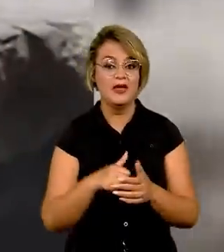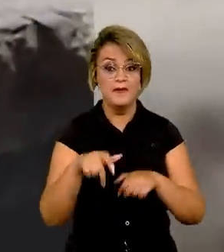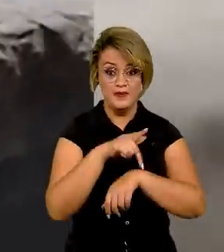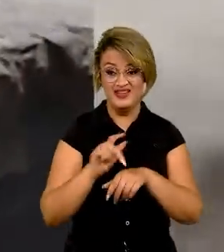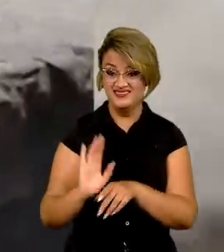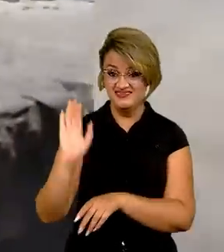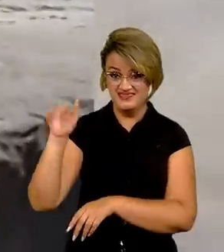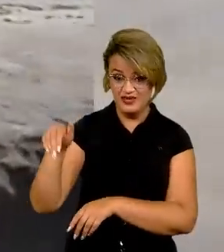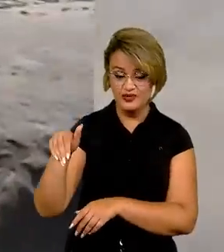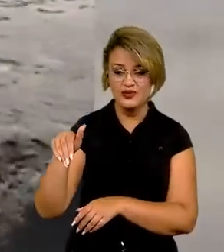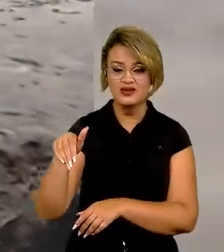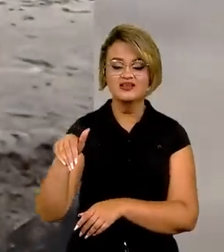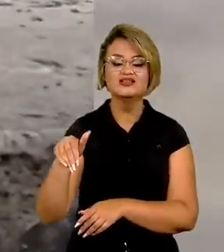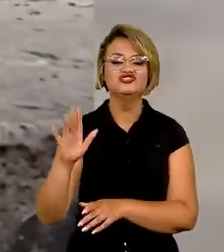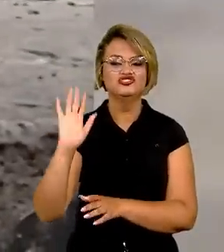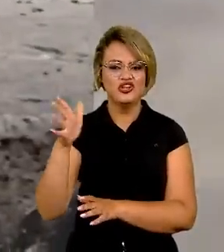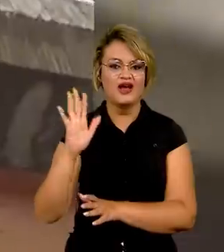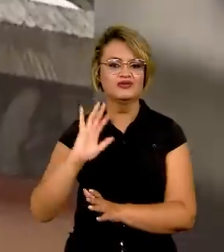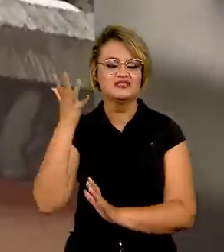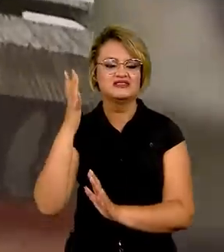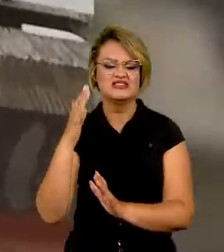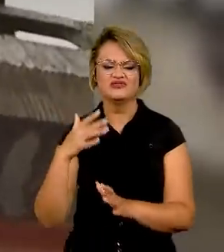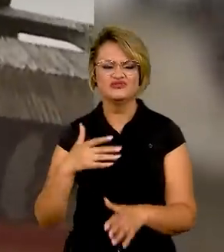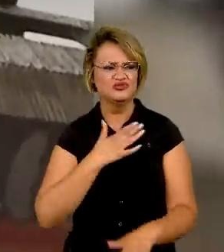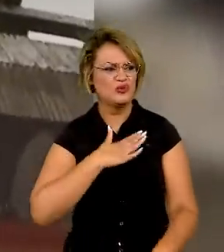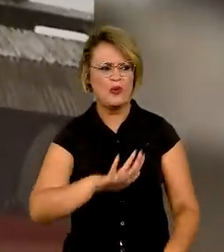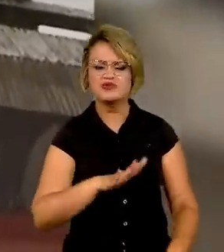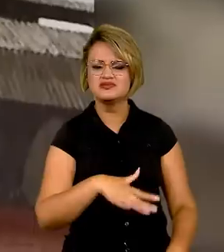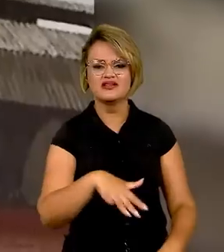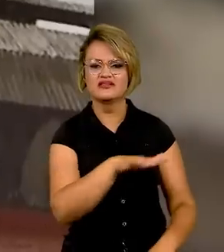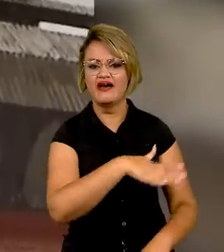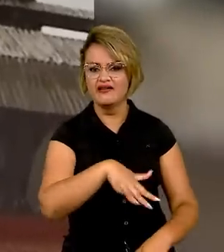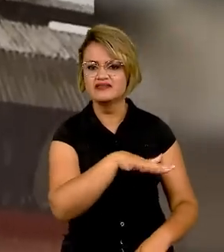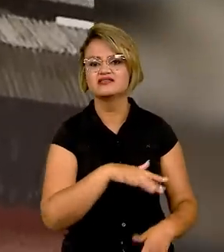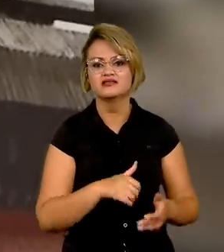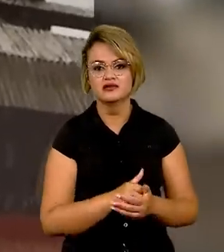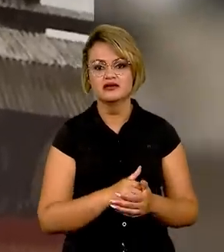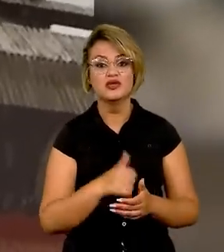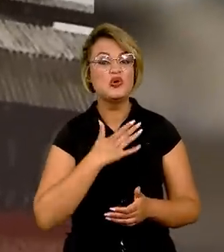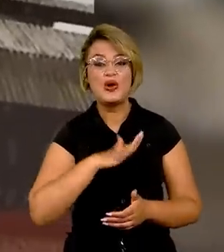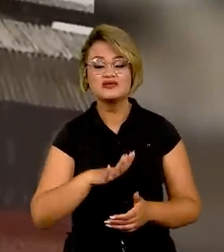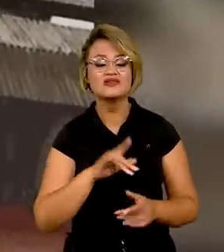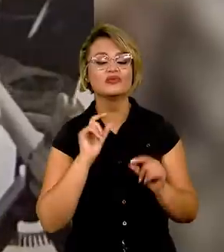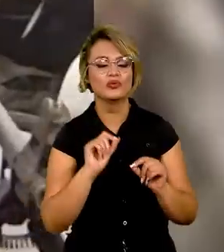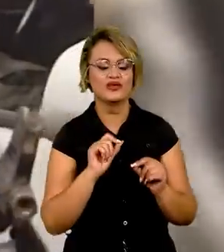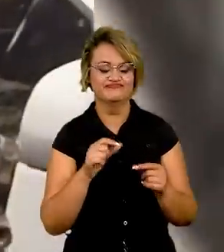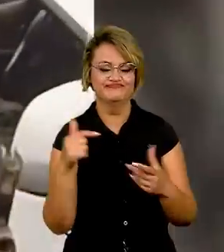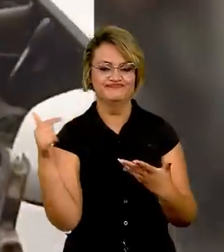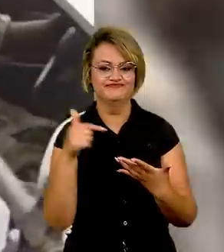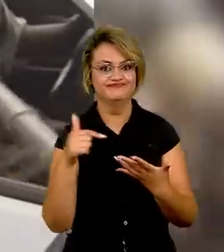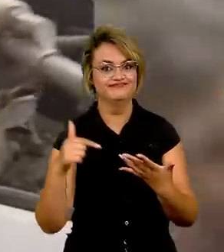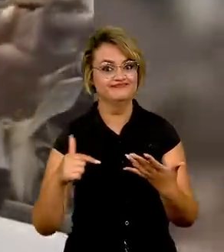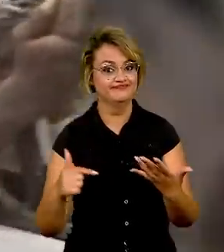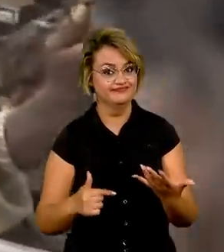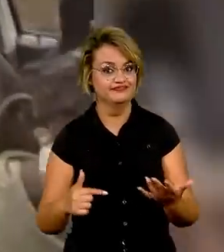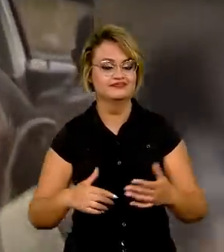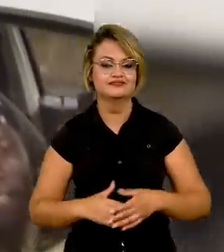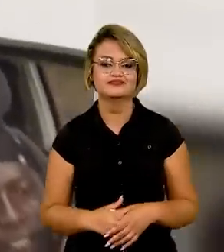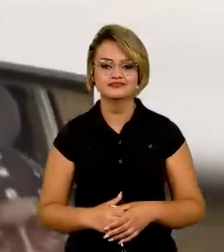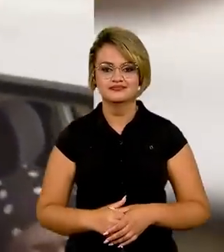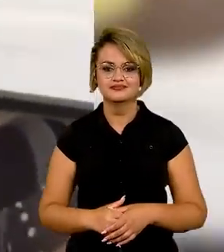africanos, em algum momento, estiveram insatisfeitos. E não faltam motivos para insatisfação.